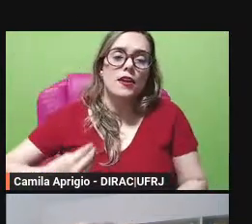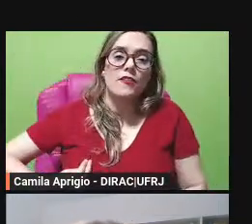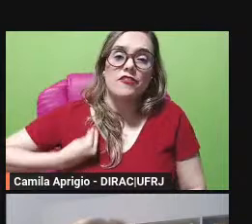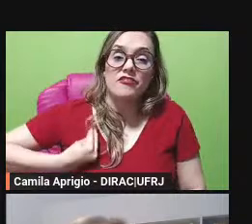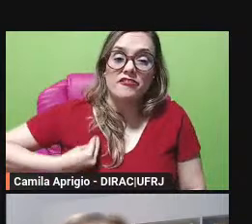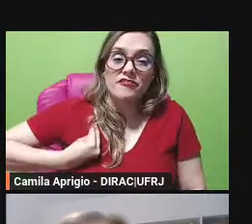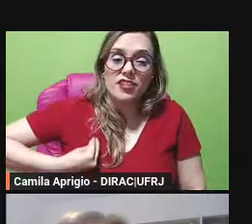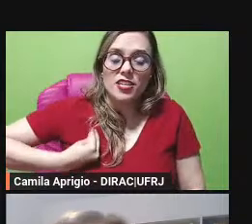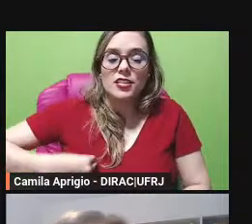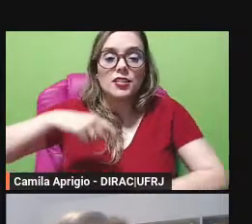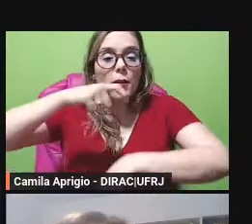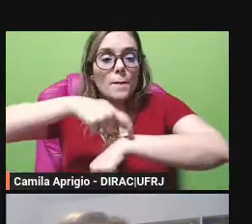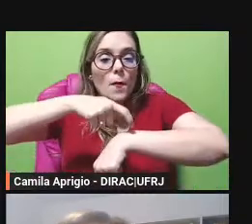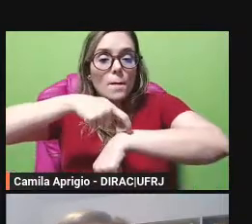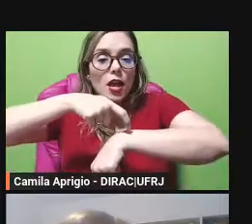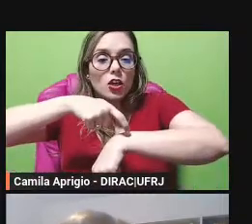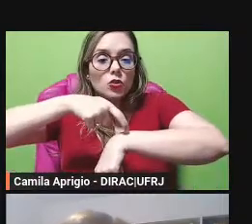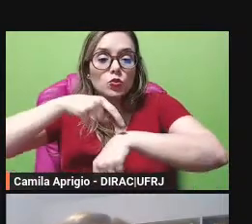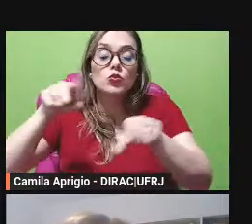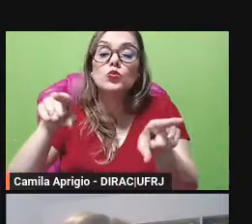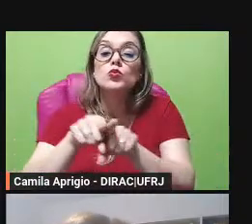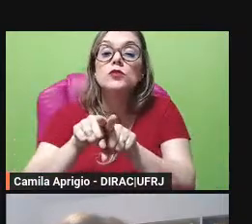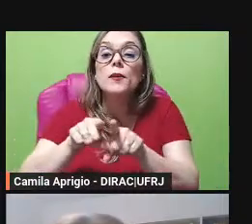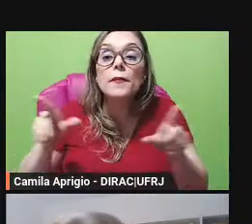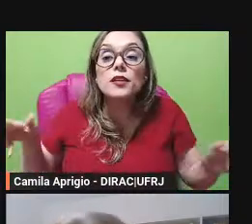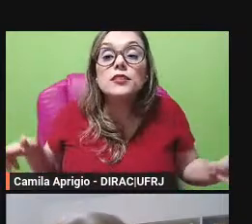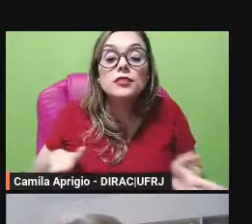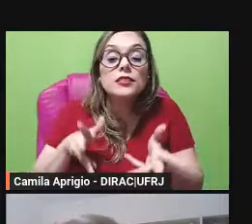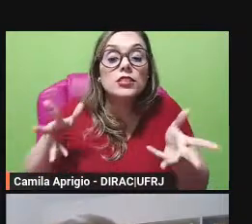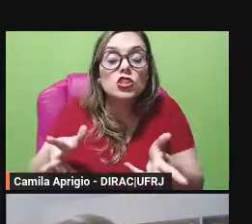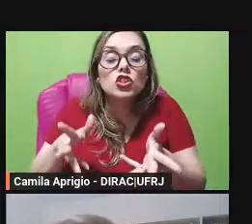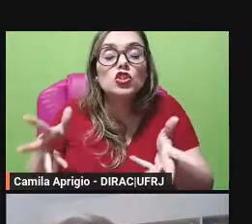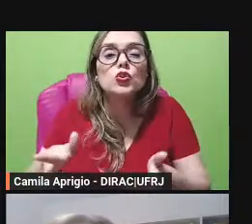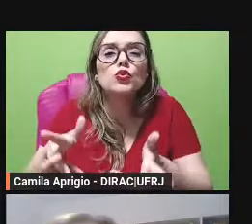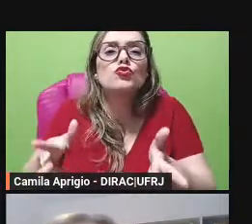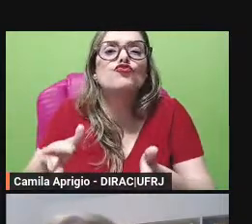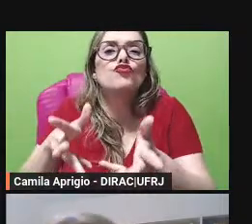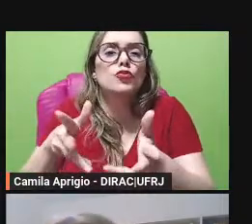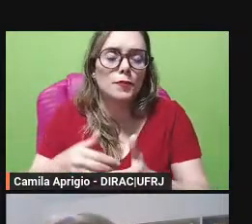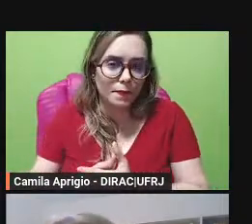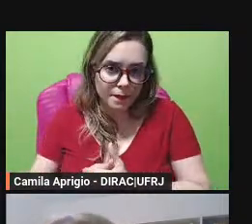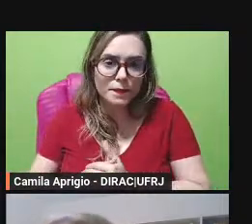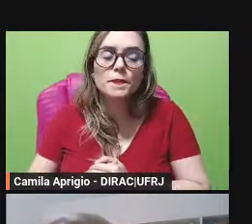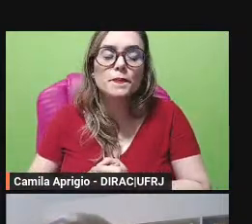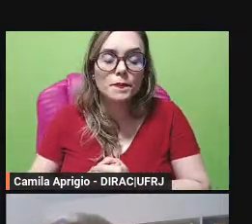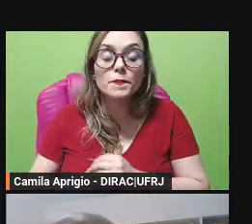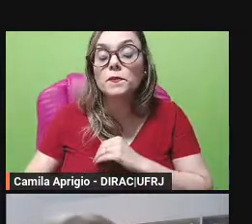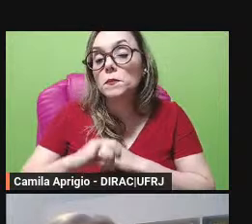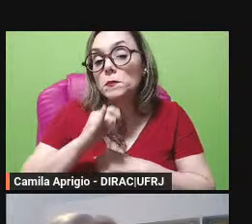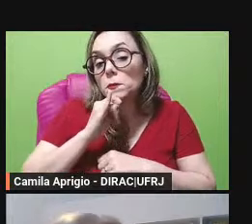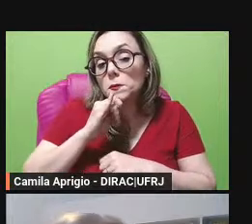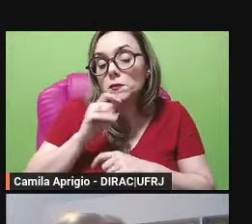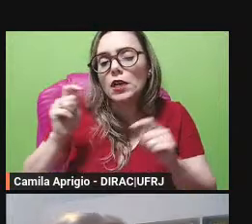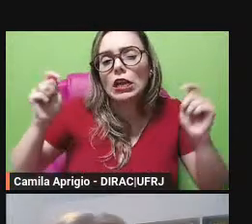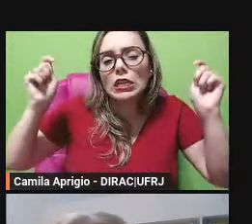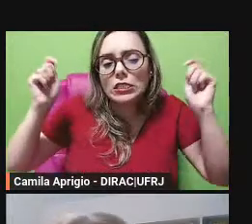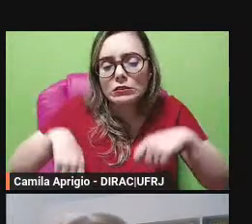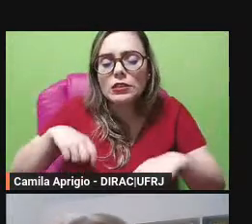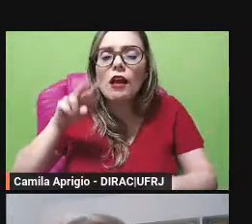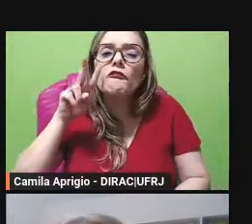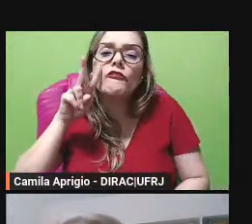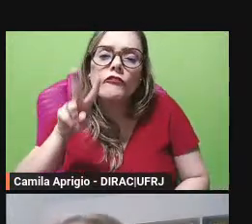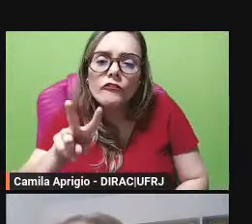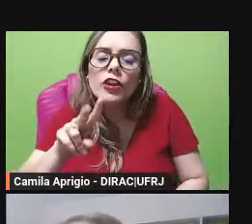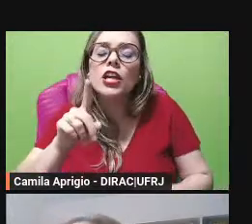motivou a fala daquele orador tá então nós vamos ver em seguida aqui dois exemplos né